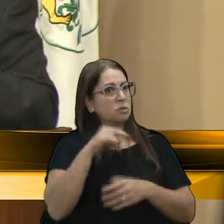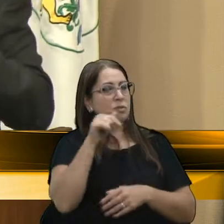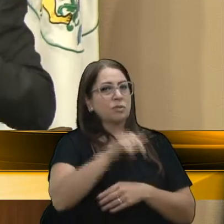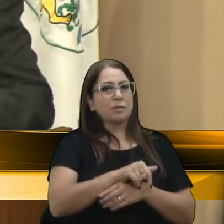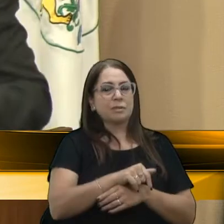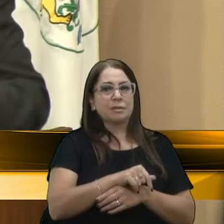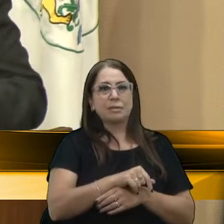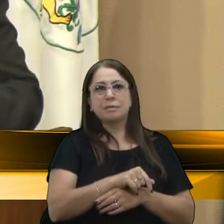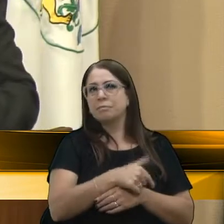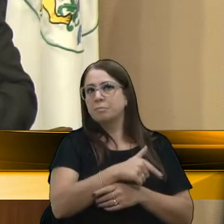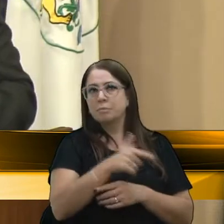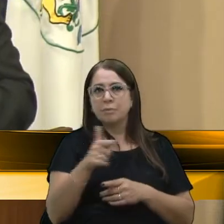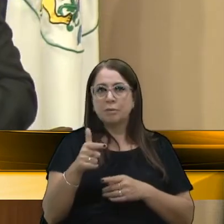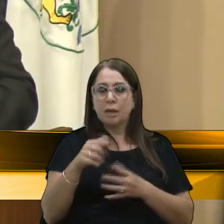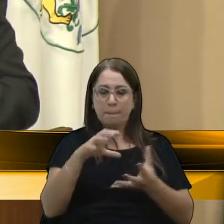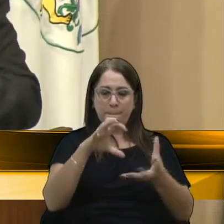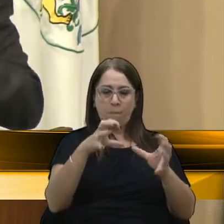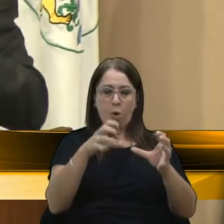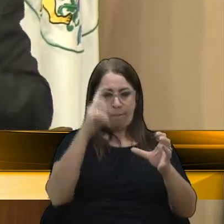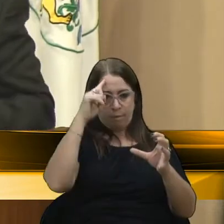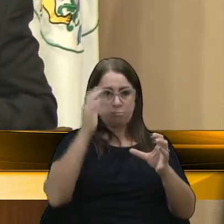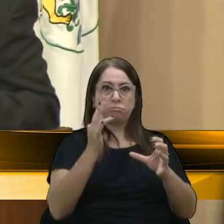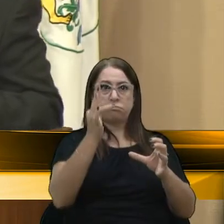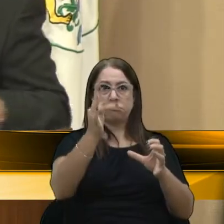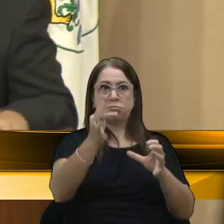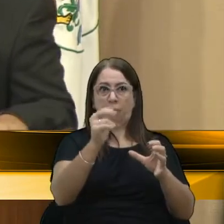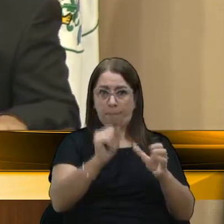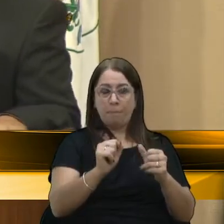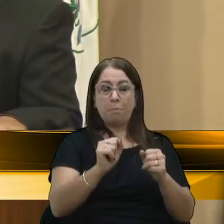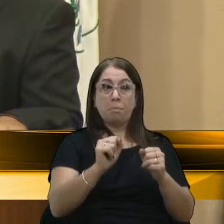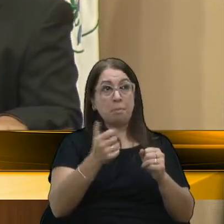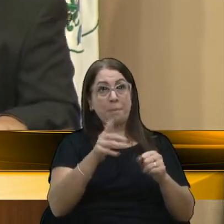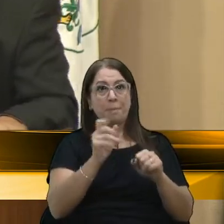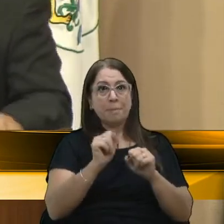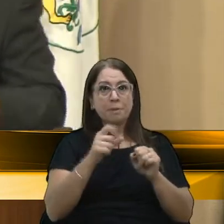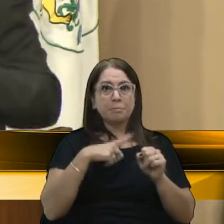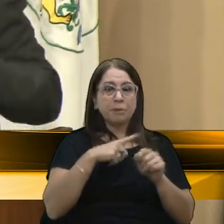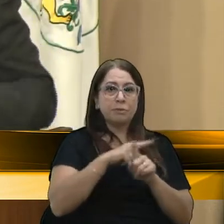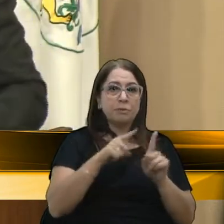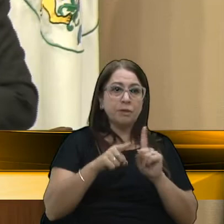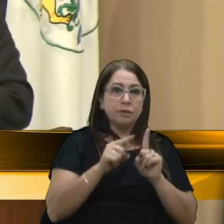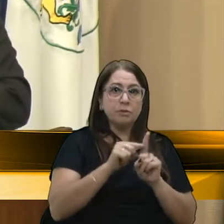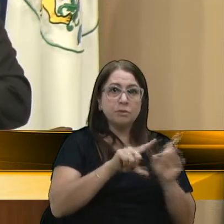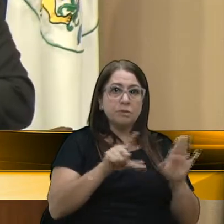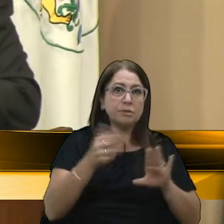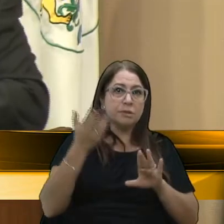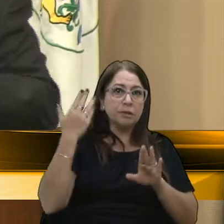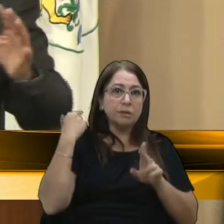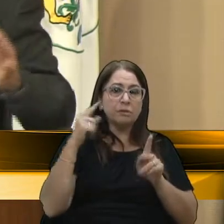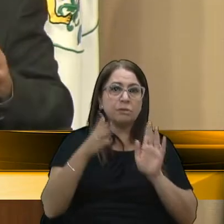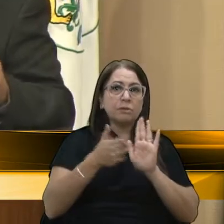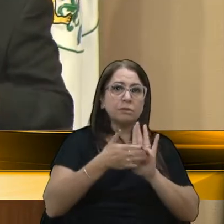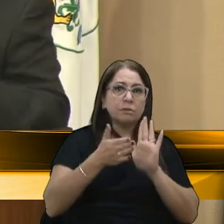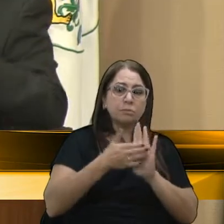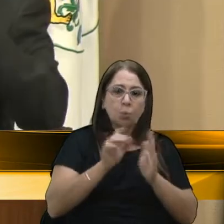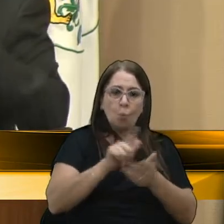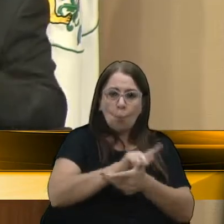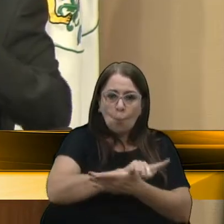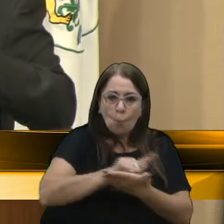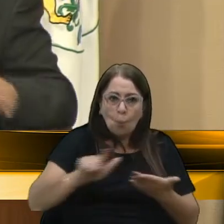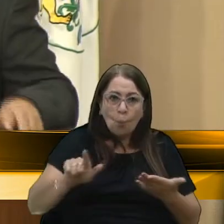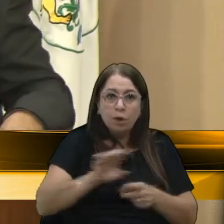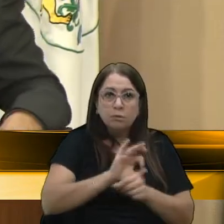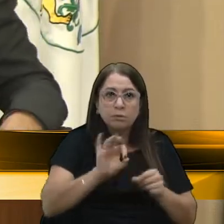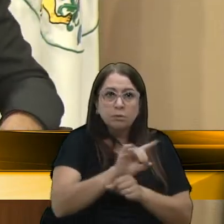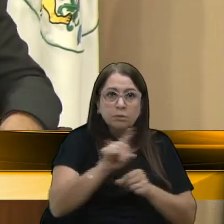vezes a gente não tem bola de cristal, mas às vezes a gente pode dizer que tem. Porque quando a semana passada a pauta veio zerada, eu disse que tem